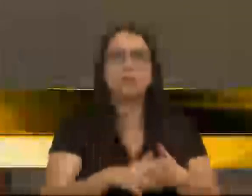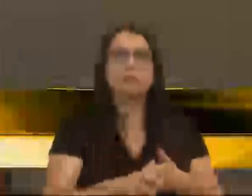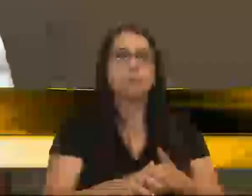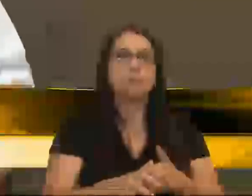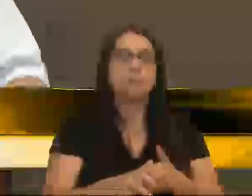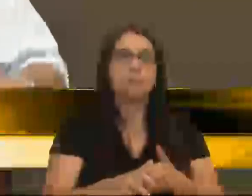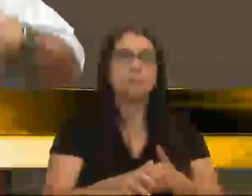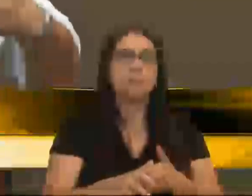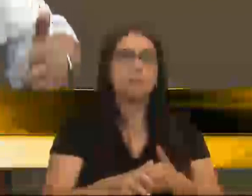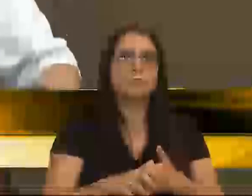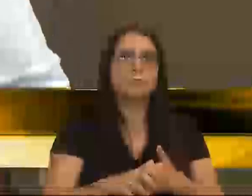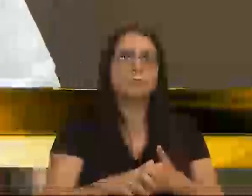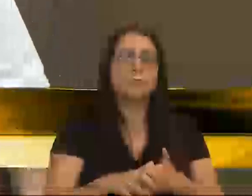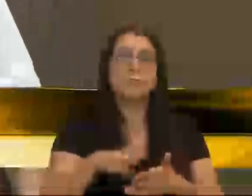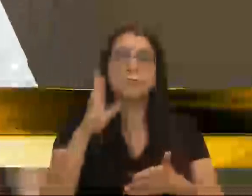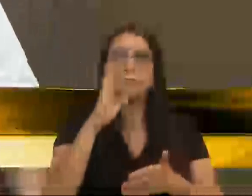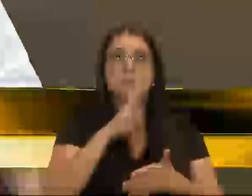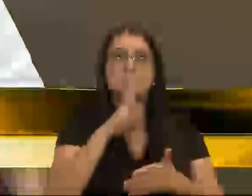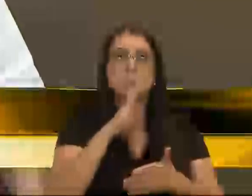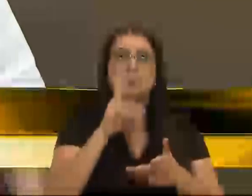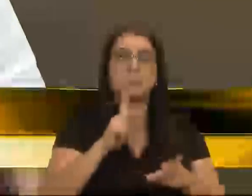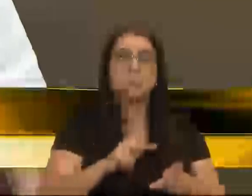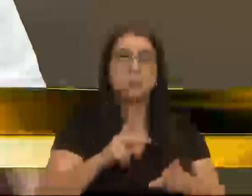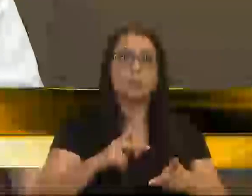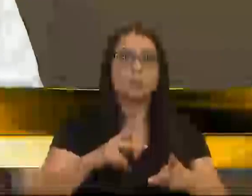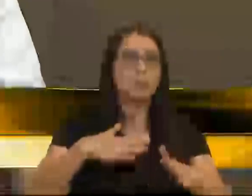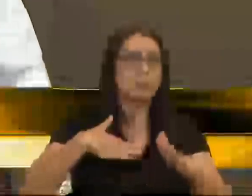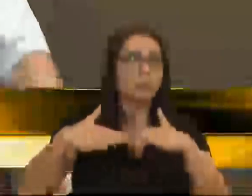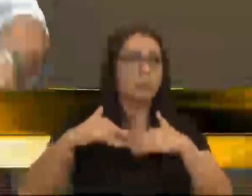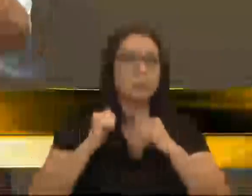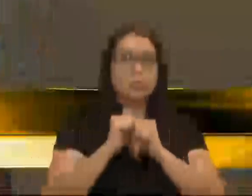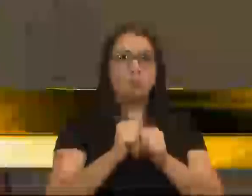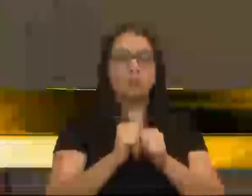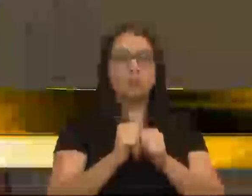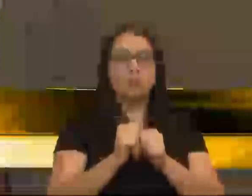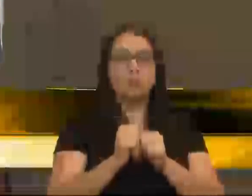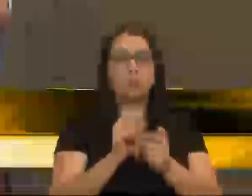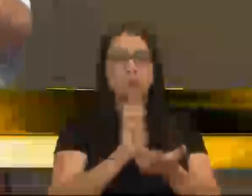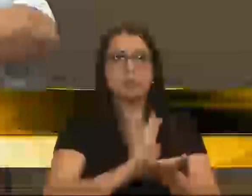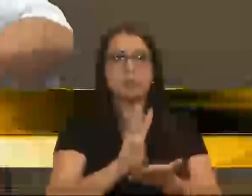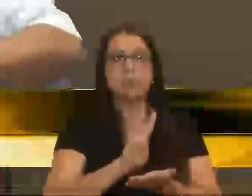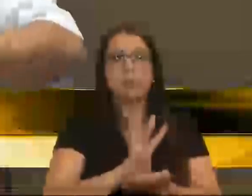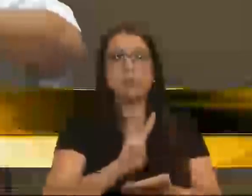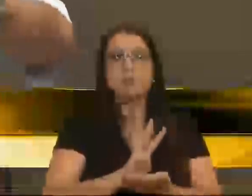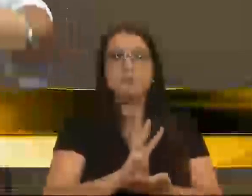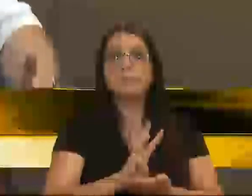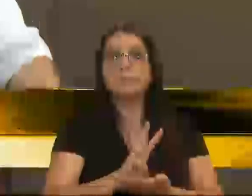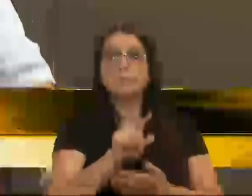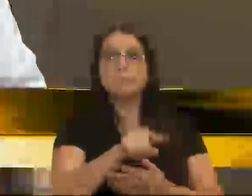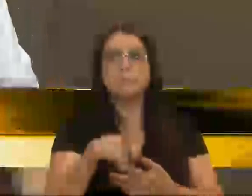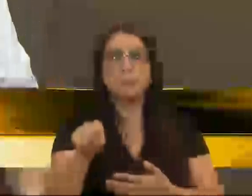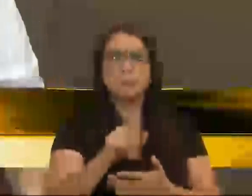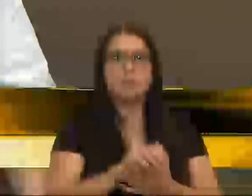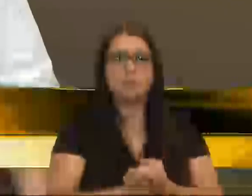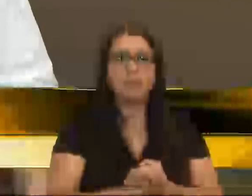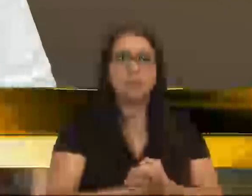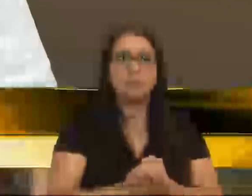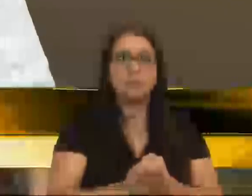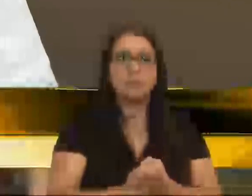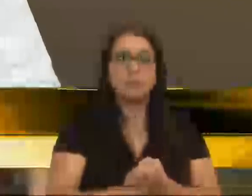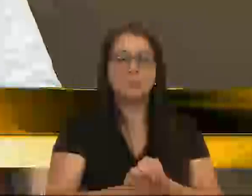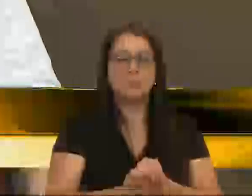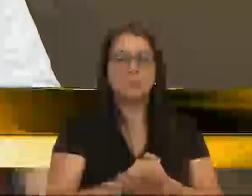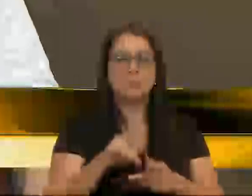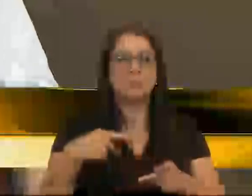rapidamente o pessoal se mobilizava, através do WhatsApp, entrava em contato com o pessoal do